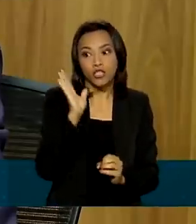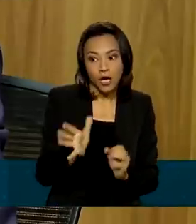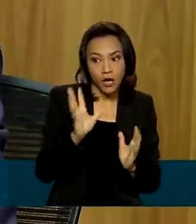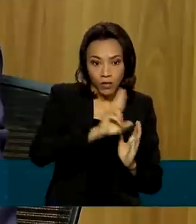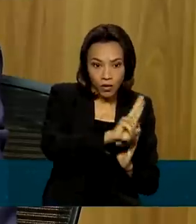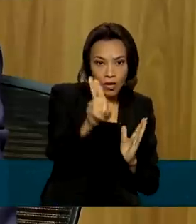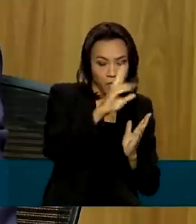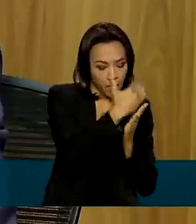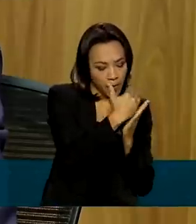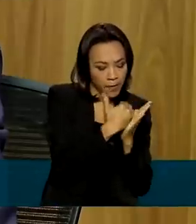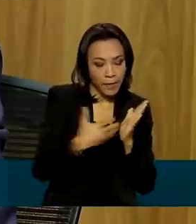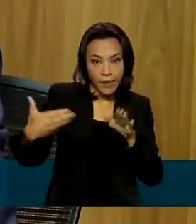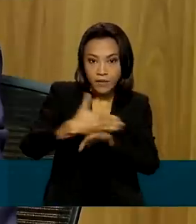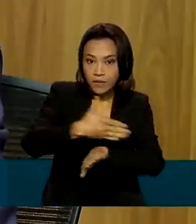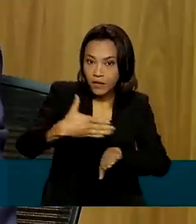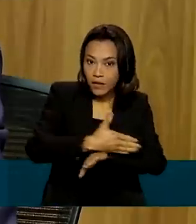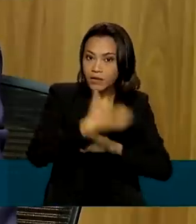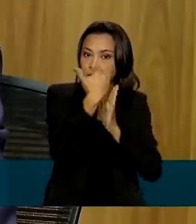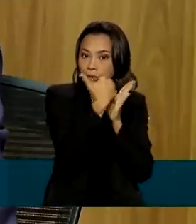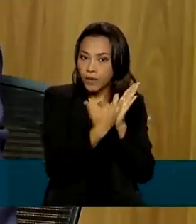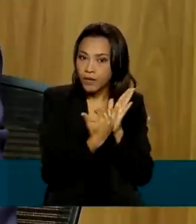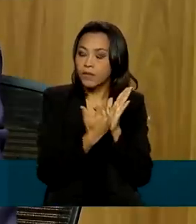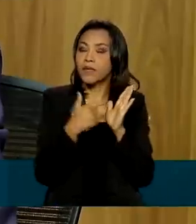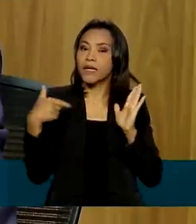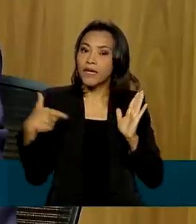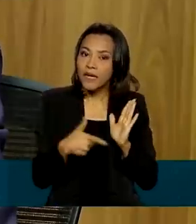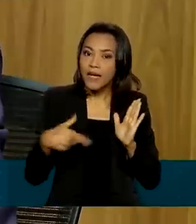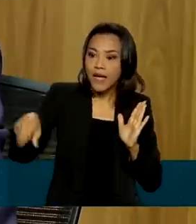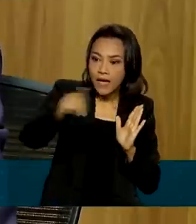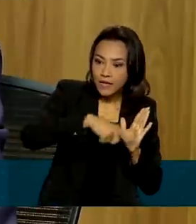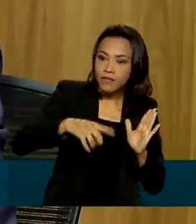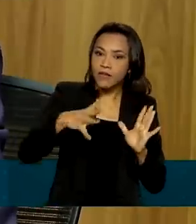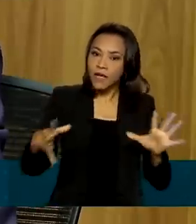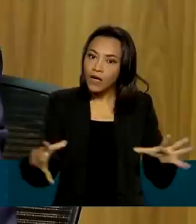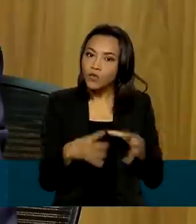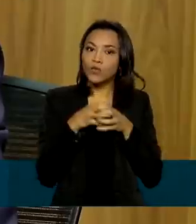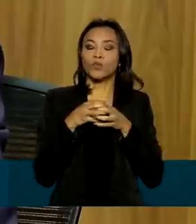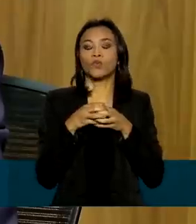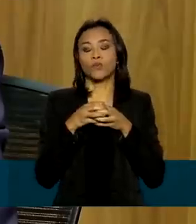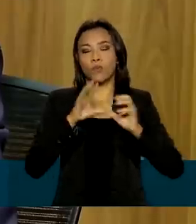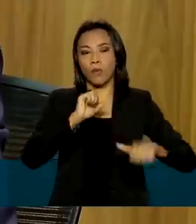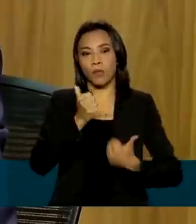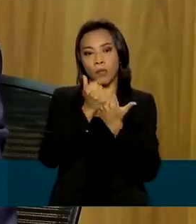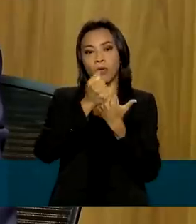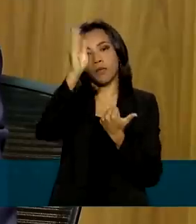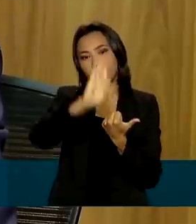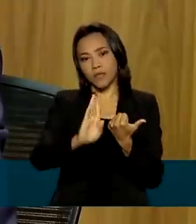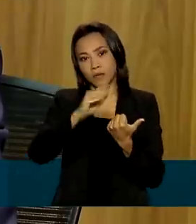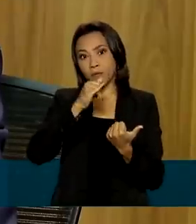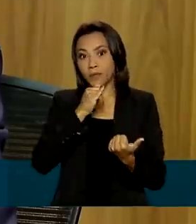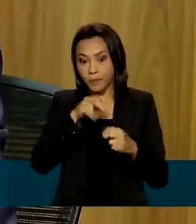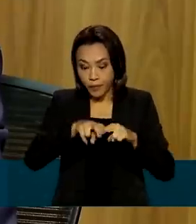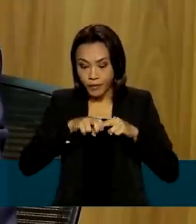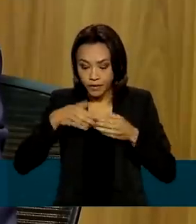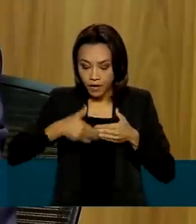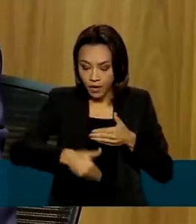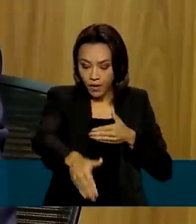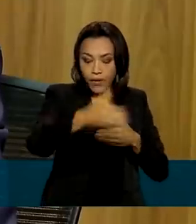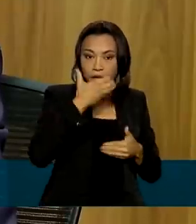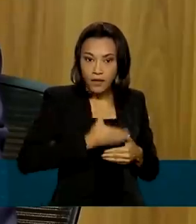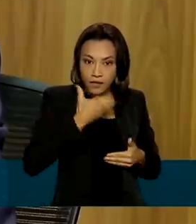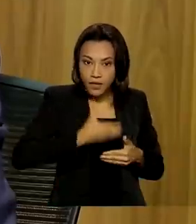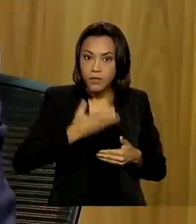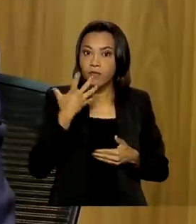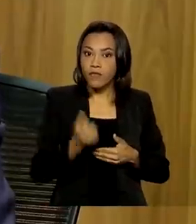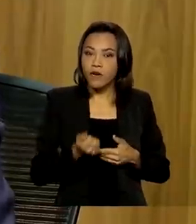para acesso ao programa, eles também serão incorporados ao Auxílio Brasil. Portanto, já em dezembro, deveremos estender esse